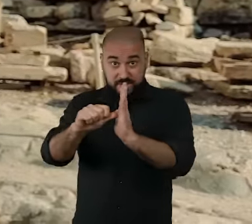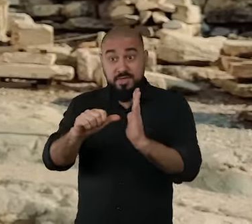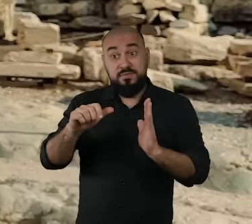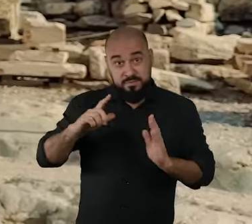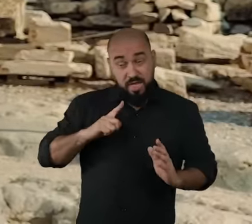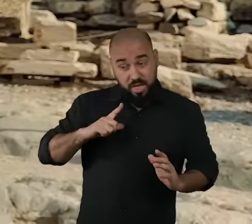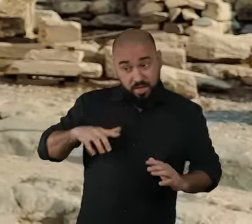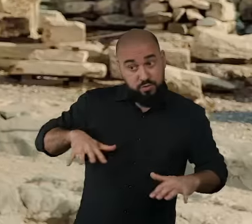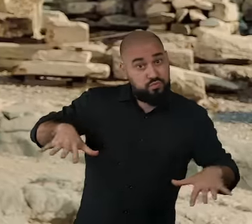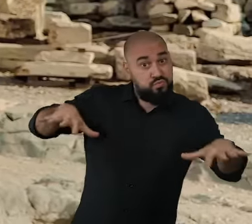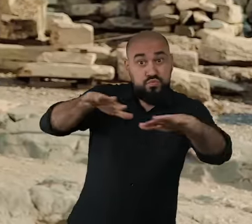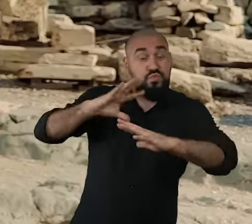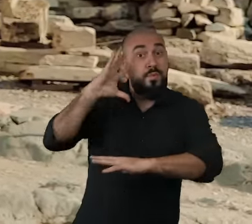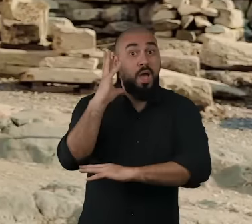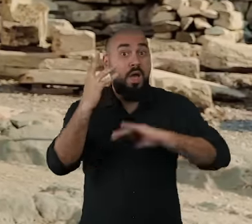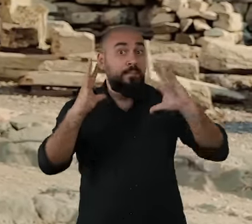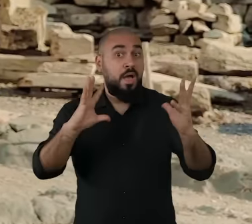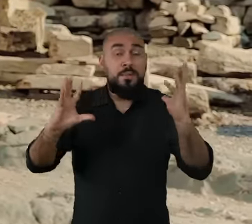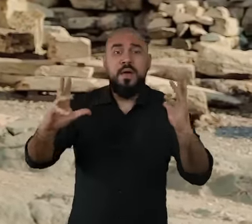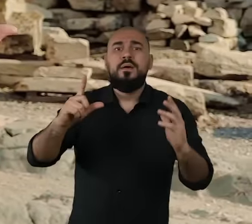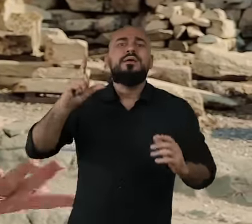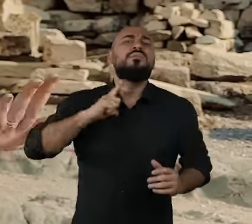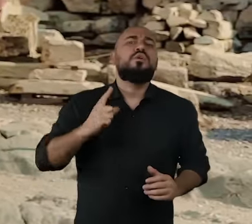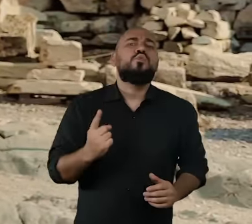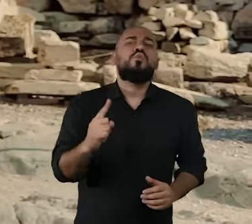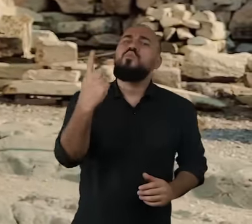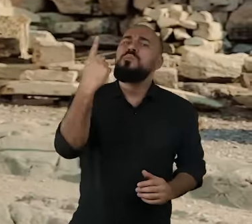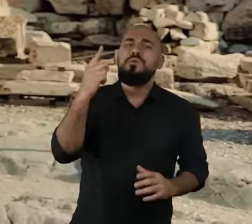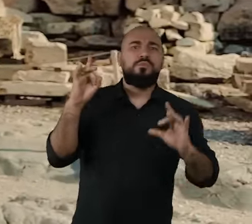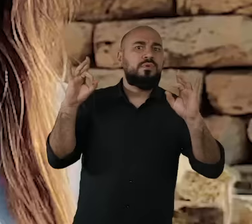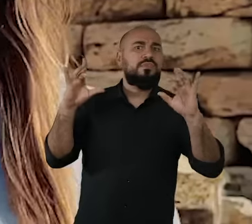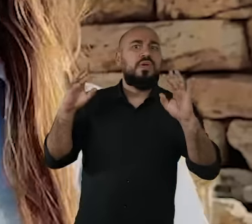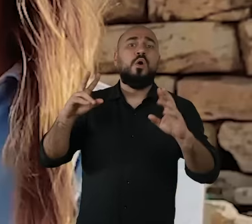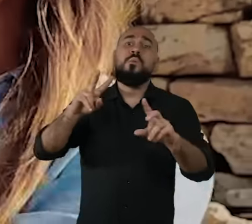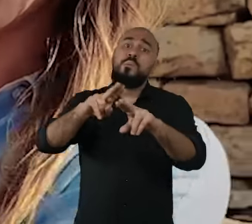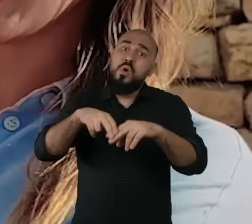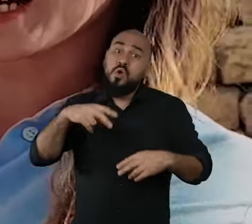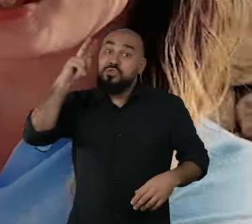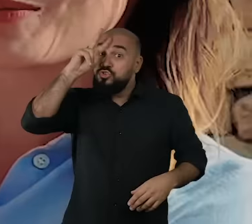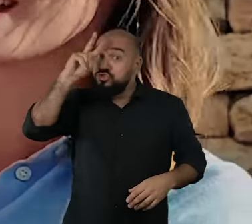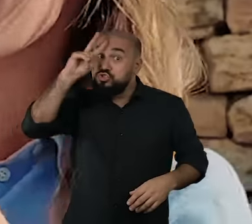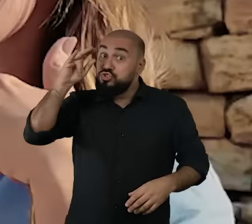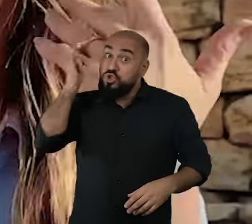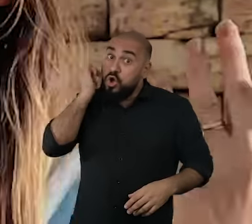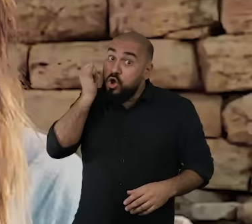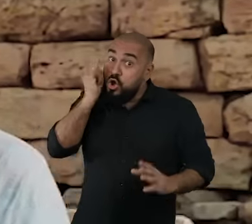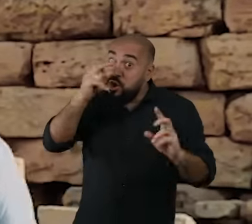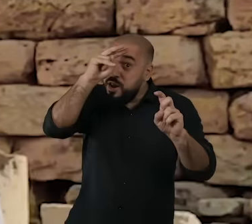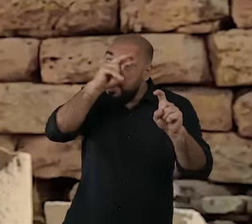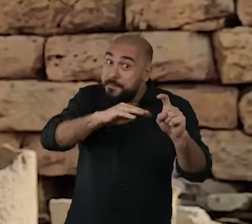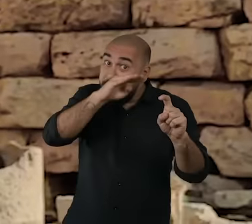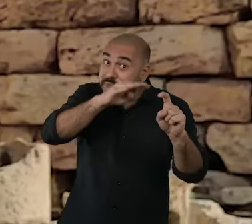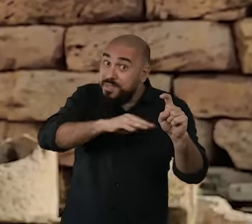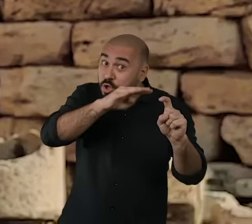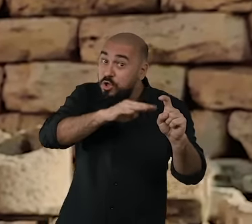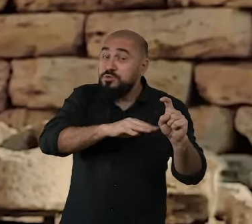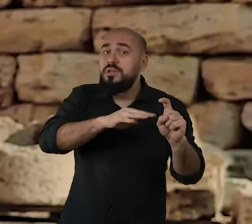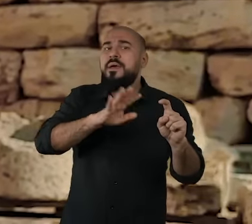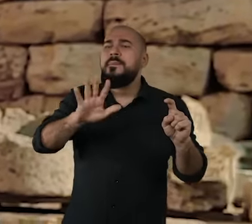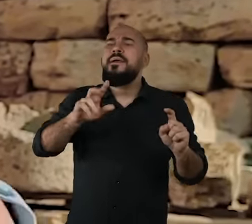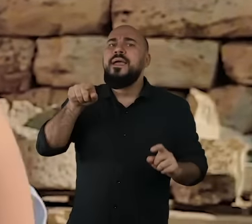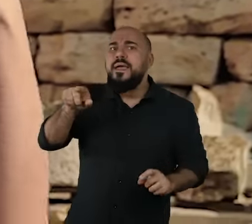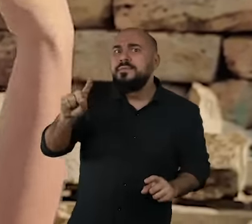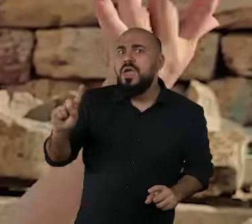tem uma que é considerada muito especial e sagrada por conta da mitologia. Essa daqui atrás de mim é a que simboliza toda essa história.